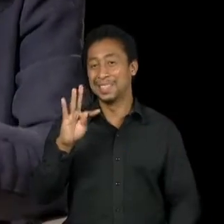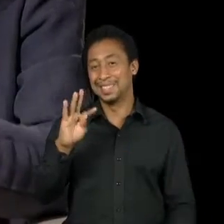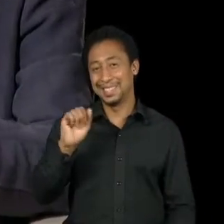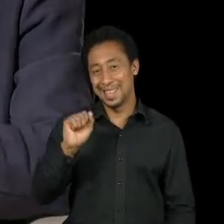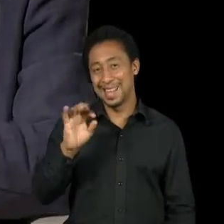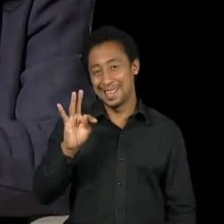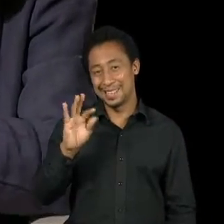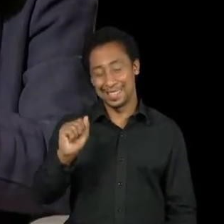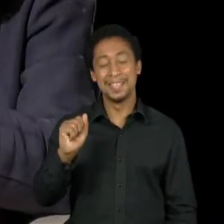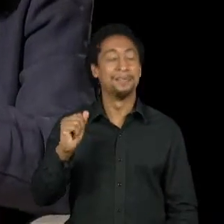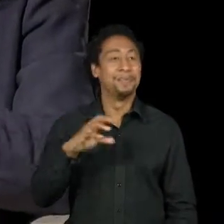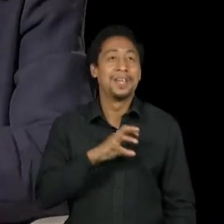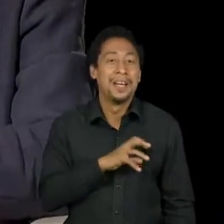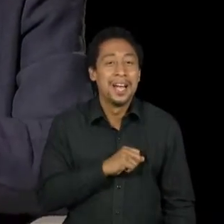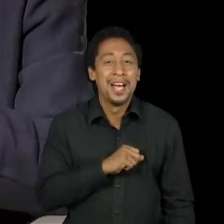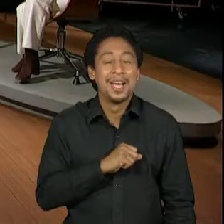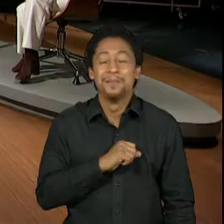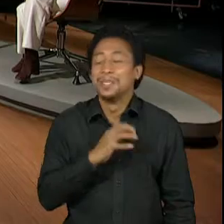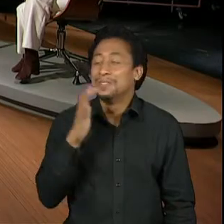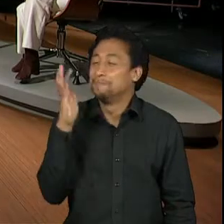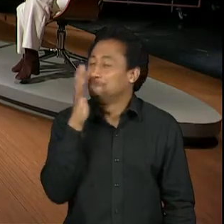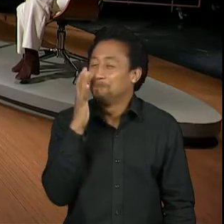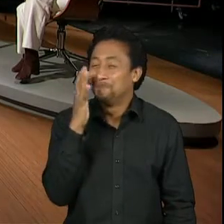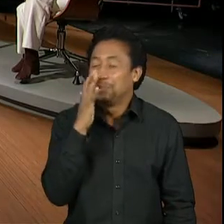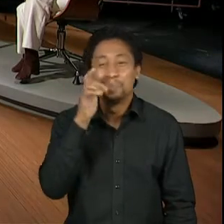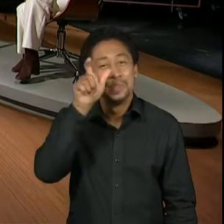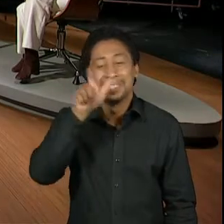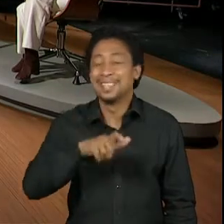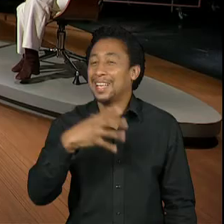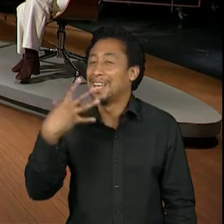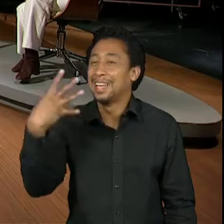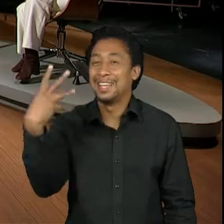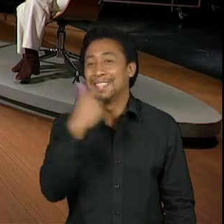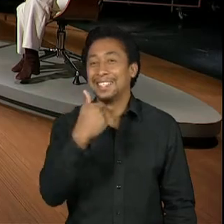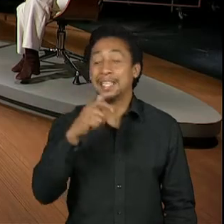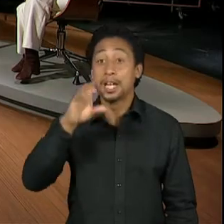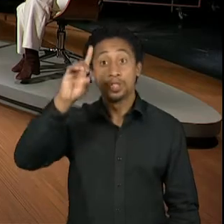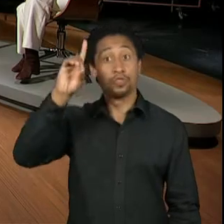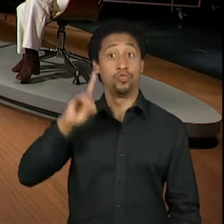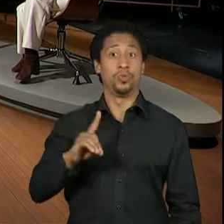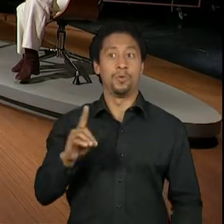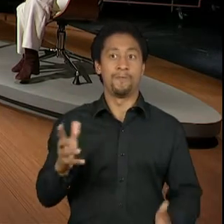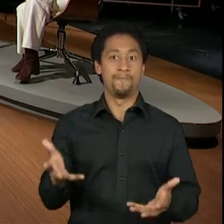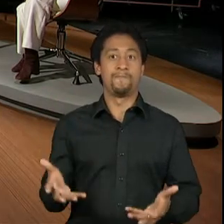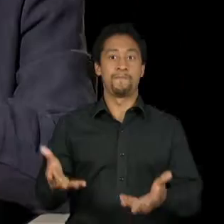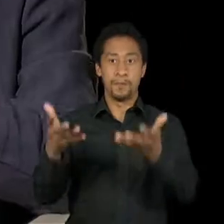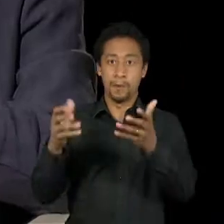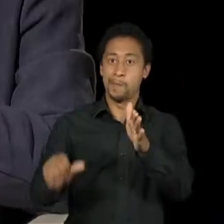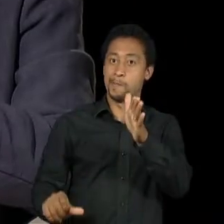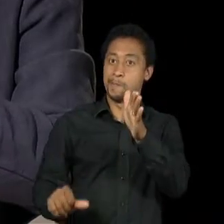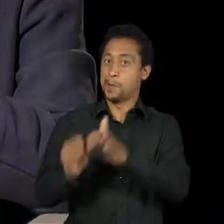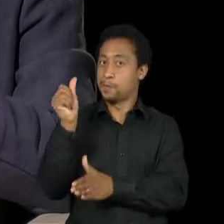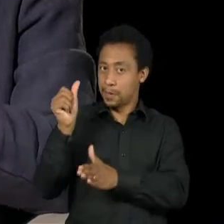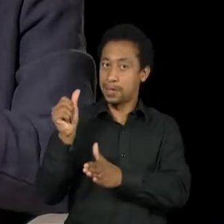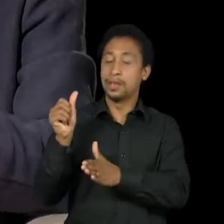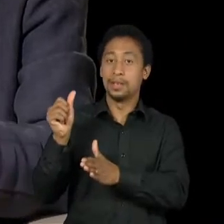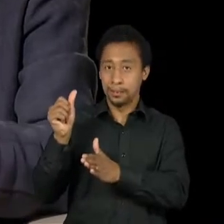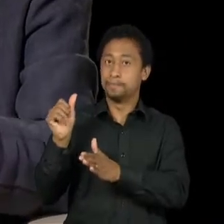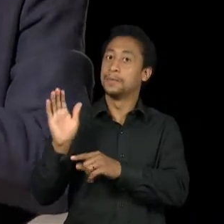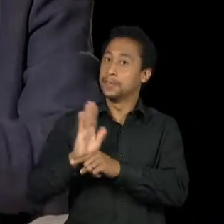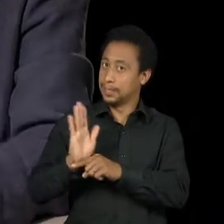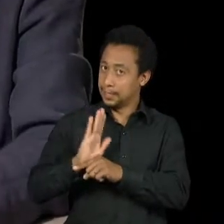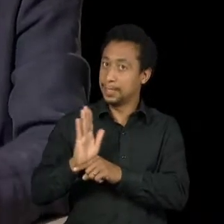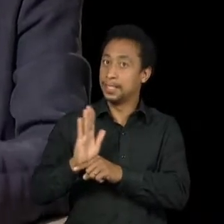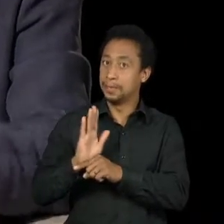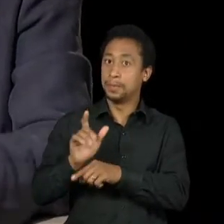admiro. Ela está linda. Ela é uma grande diretora, uma das primeiras diretoras de cinema. Ela é